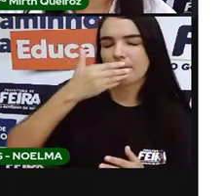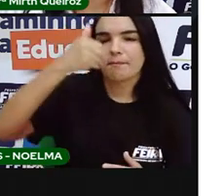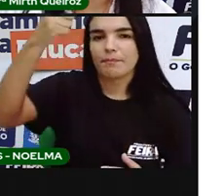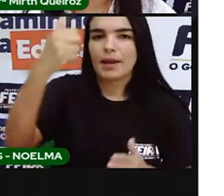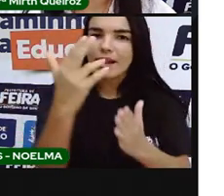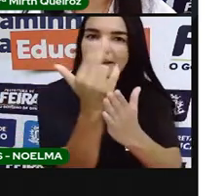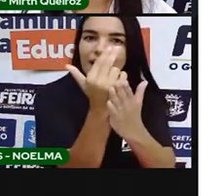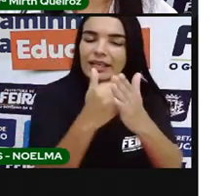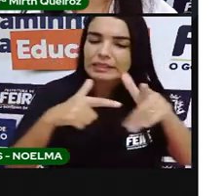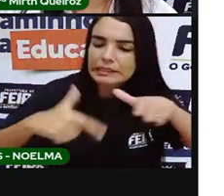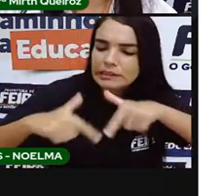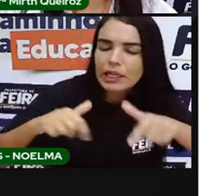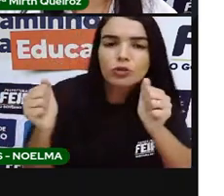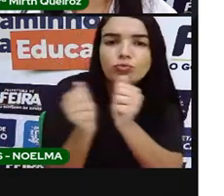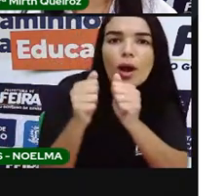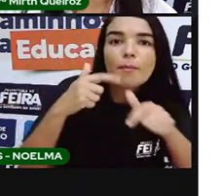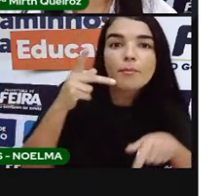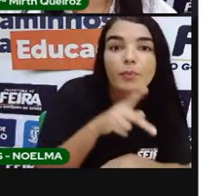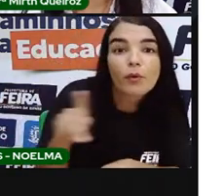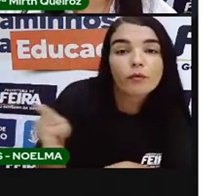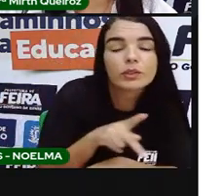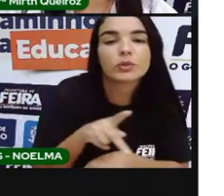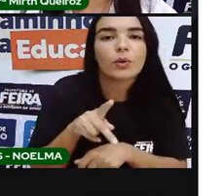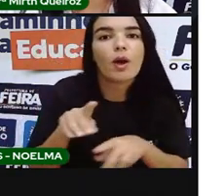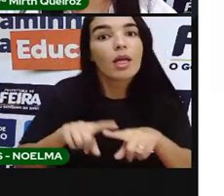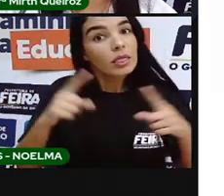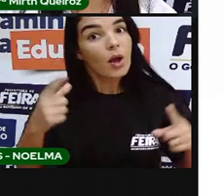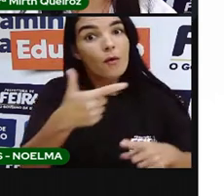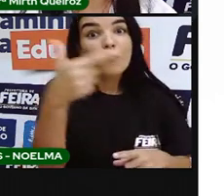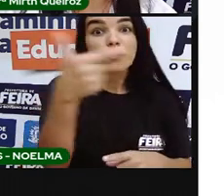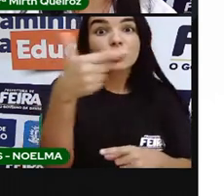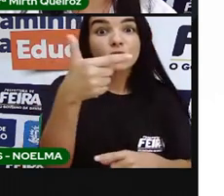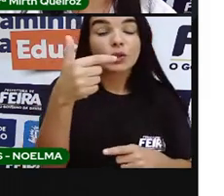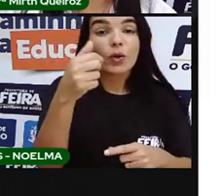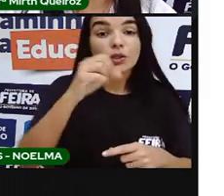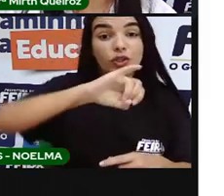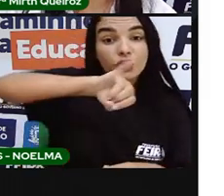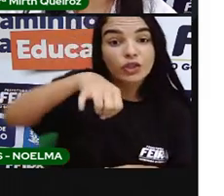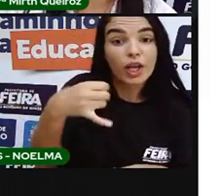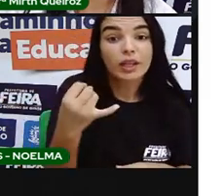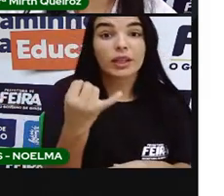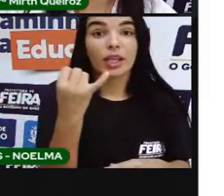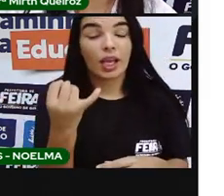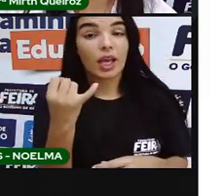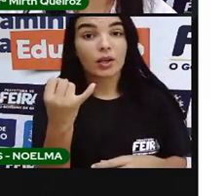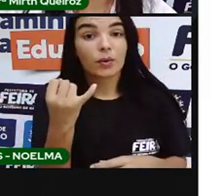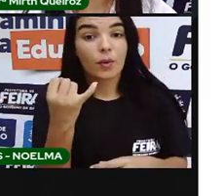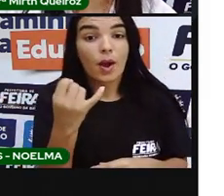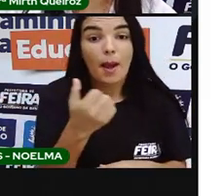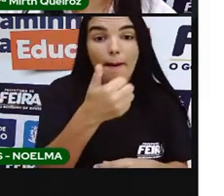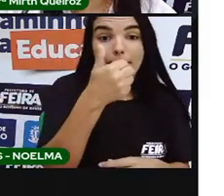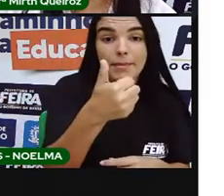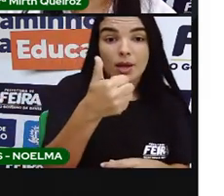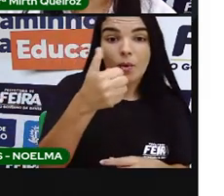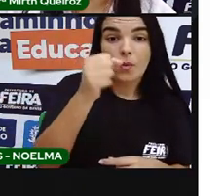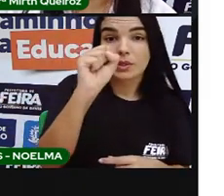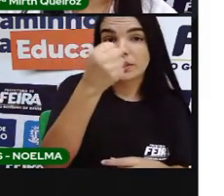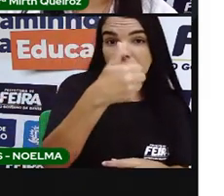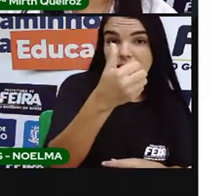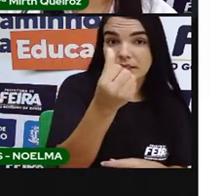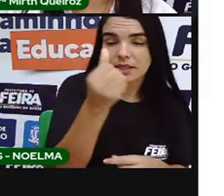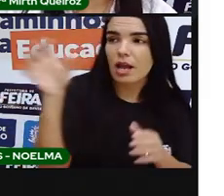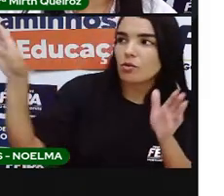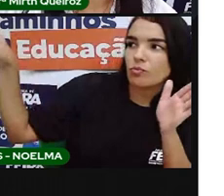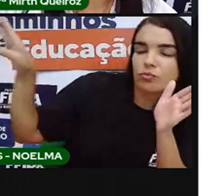professores. E aí, no dia 22 de janeiro de 1816, Debré embarcou no navio rumo ao Rio de Janeiro,